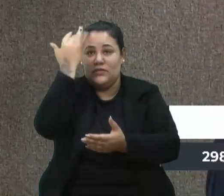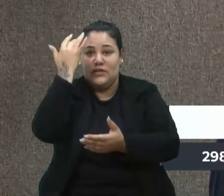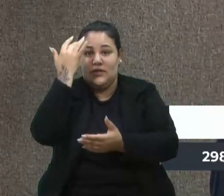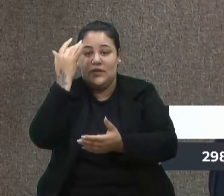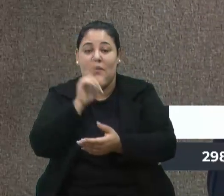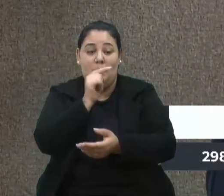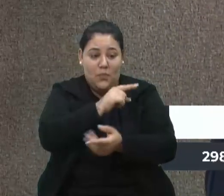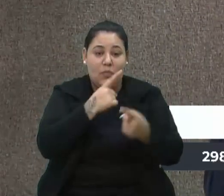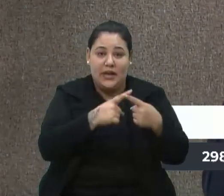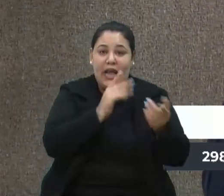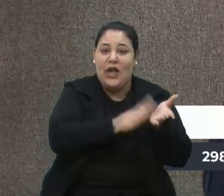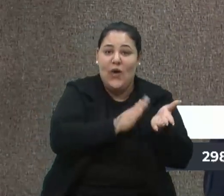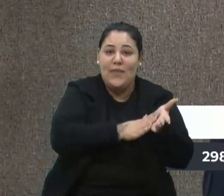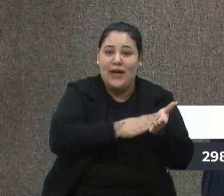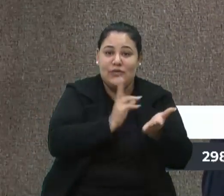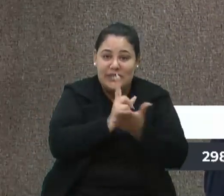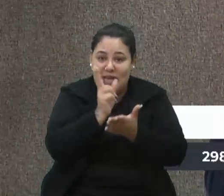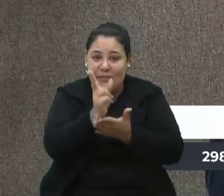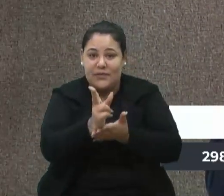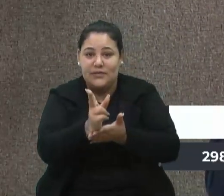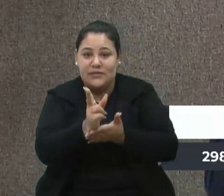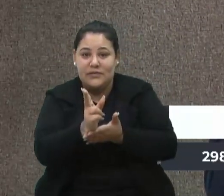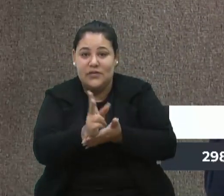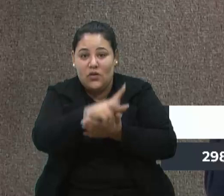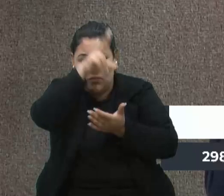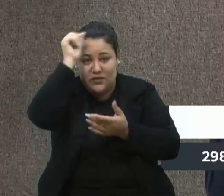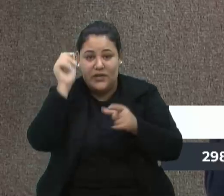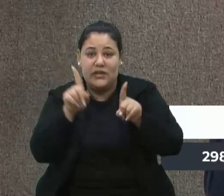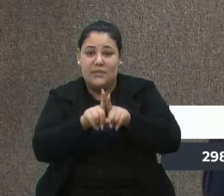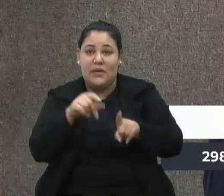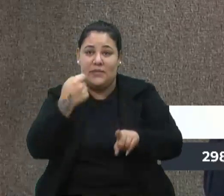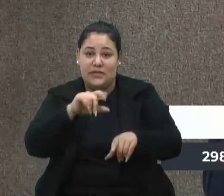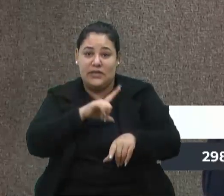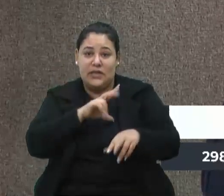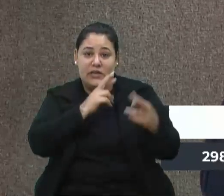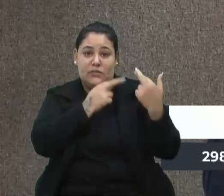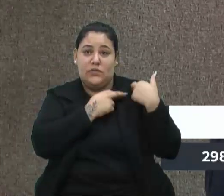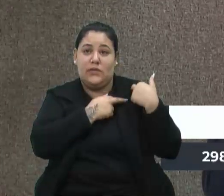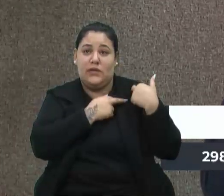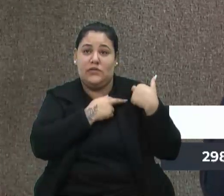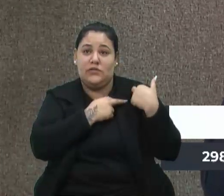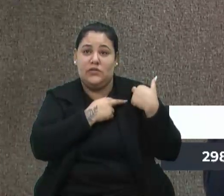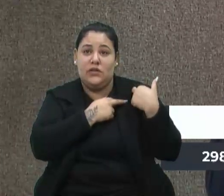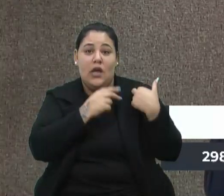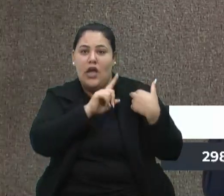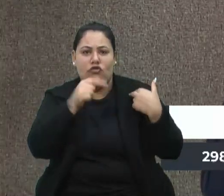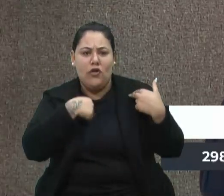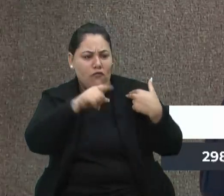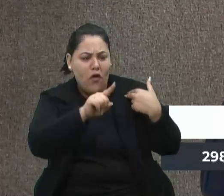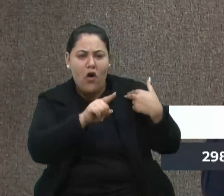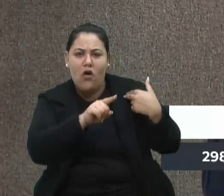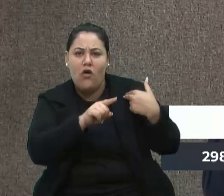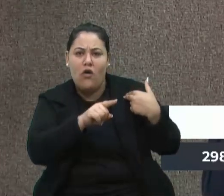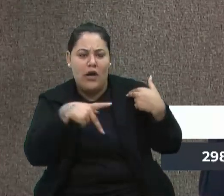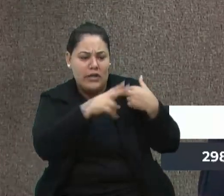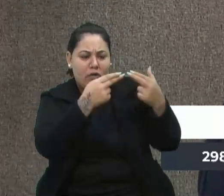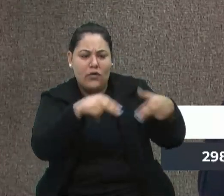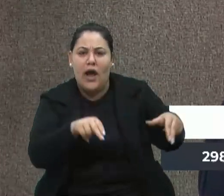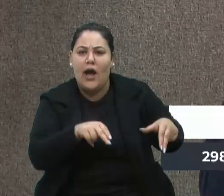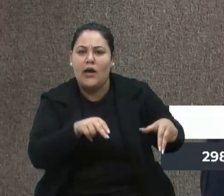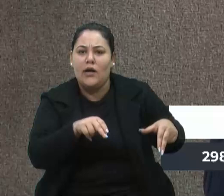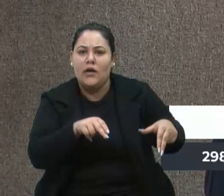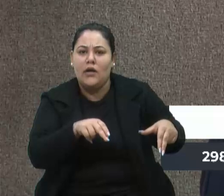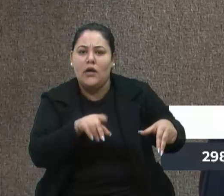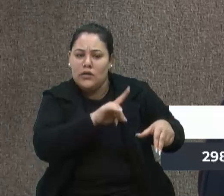cobrado aqui. Então, o prefeito também devia ter a responsabilidade de dizer assim, ó, eu não vou lá inaugurar o que não está pronto. Devia